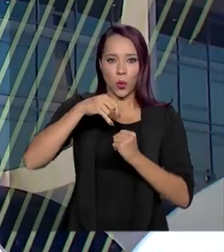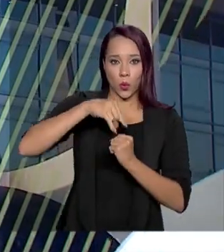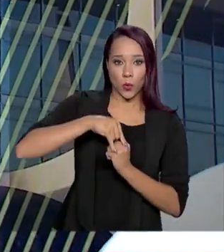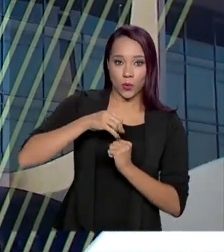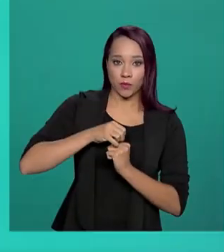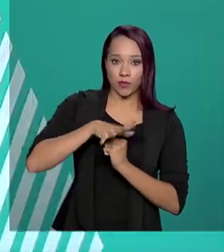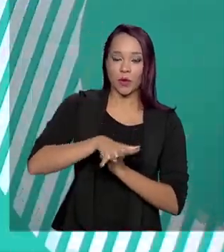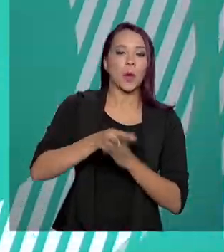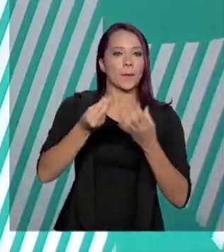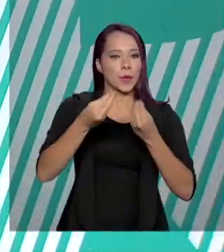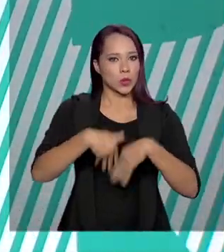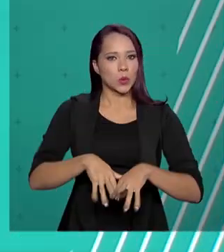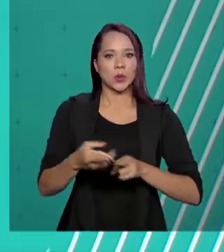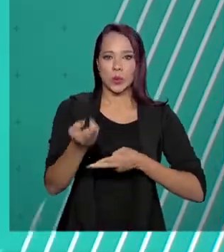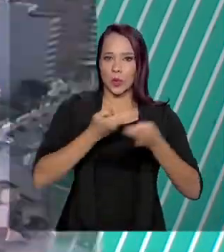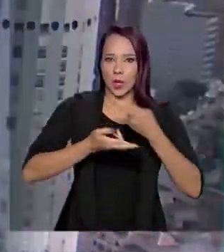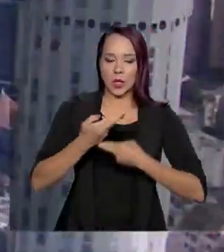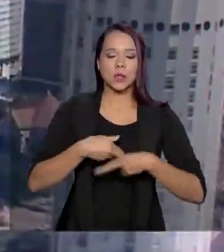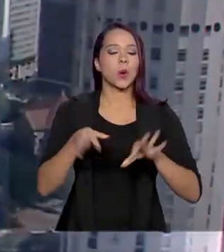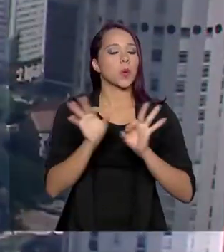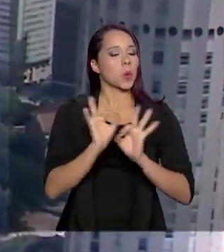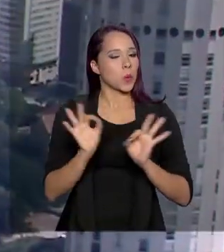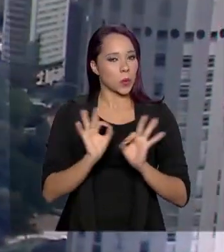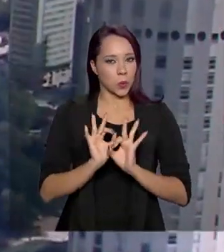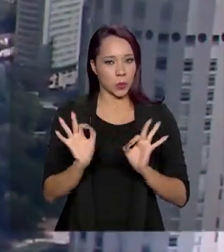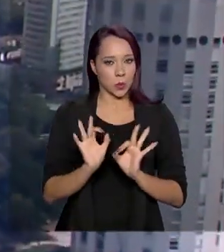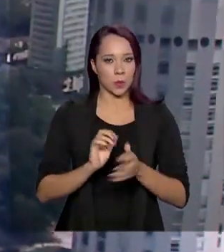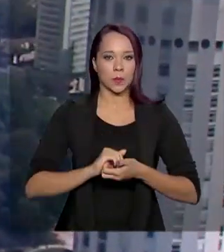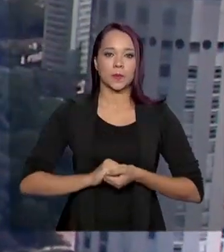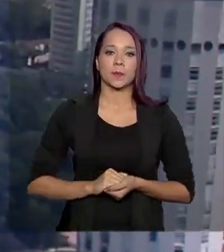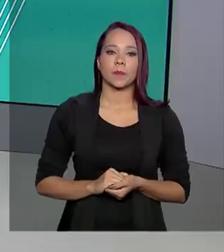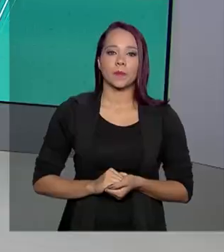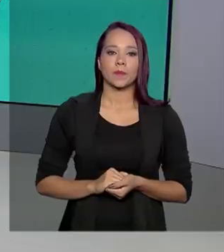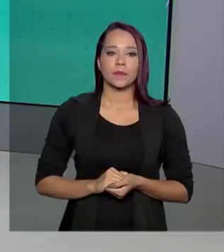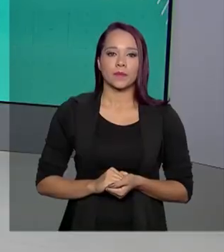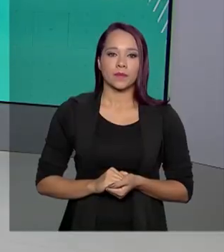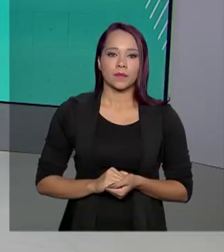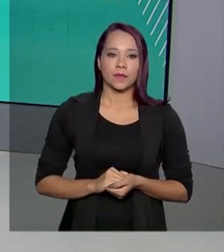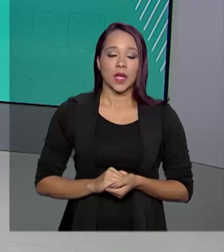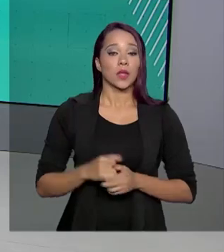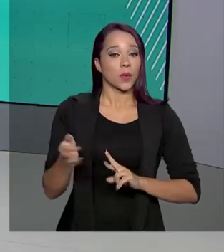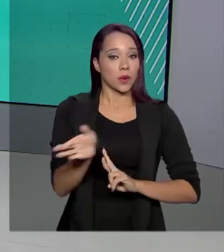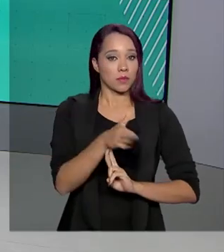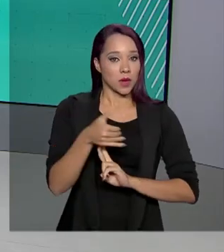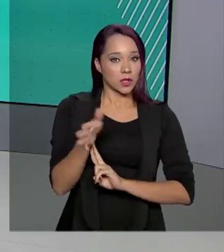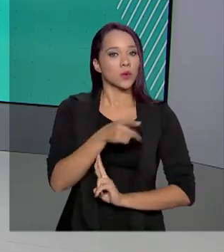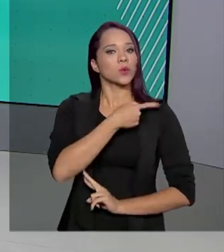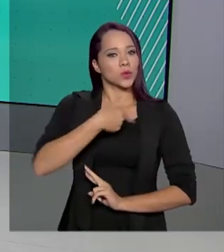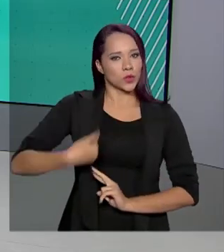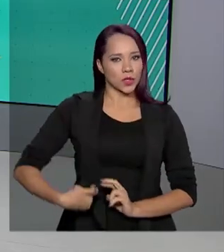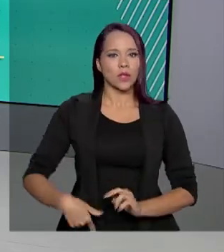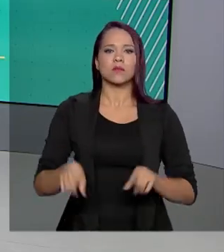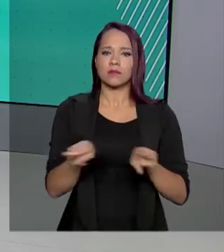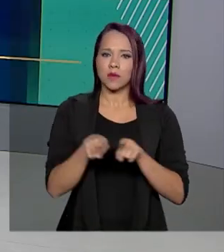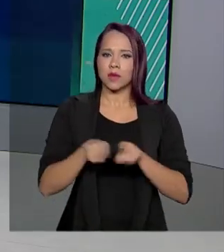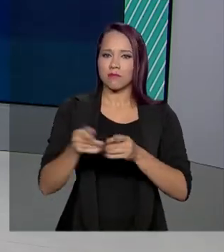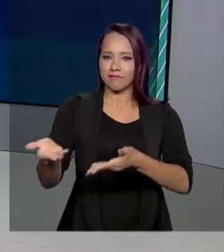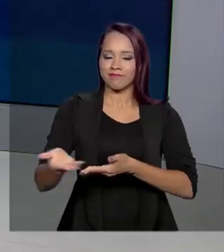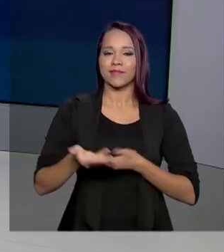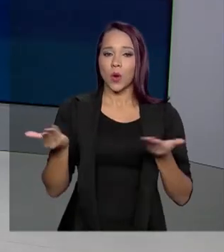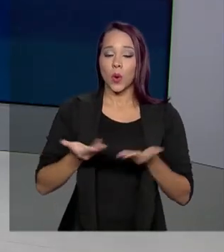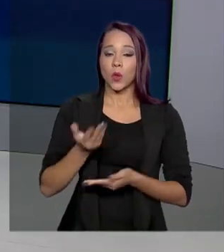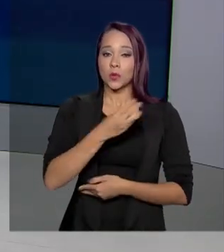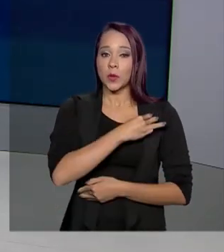não deve prejudicar as relações comerciais entre os dois países. O embaixador chinês também foi recebido hoje pelo